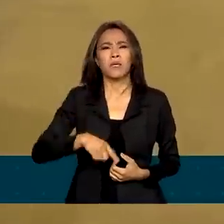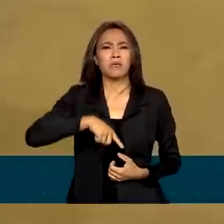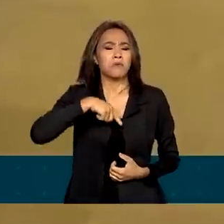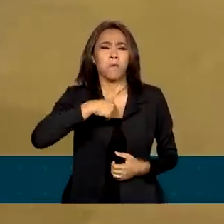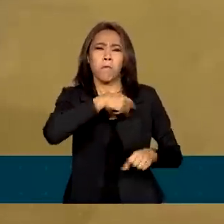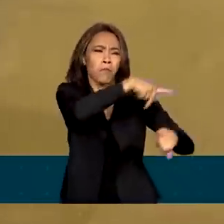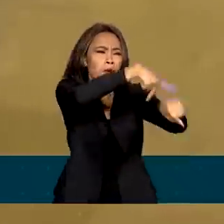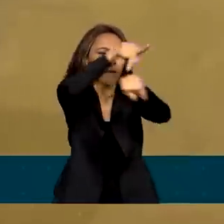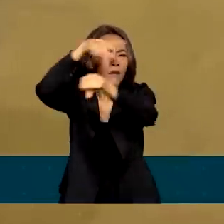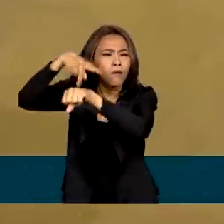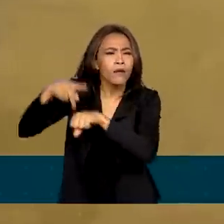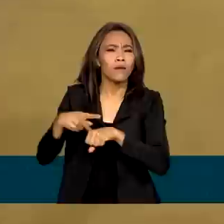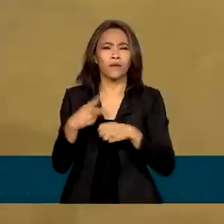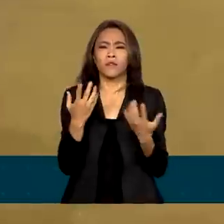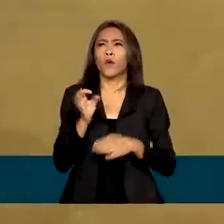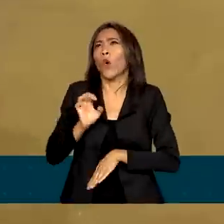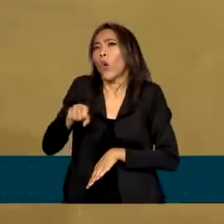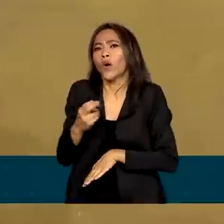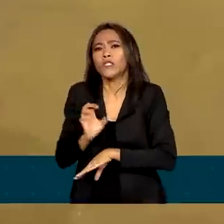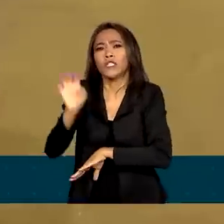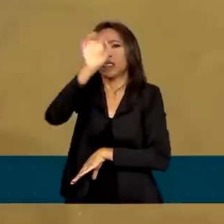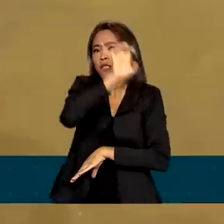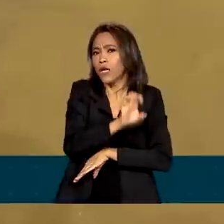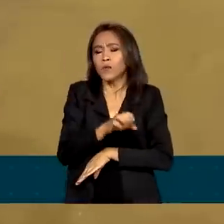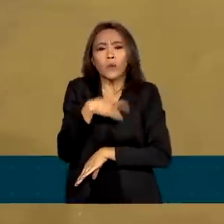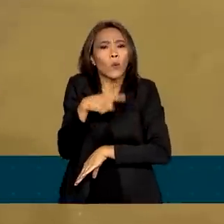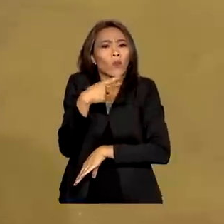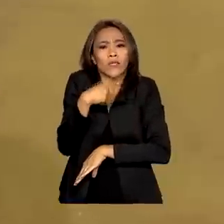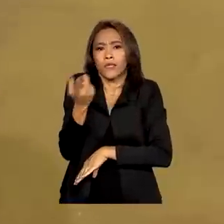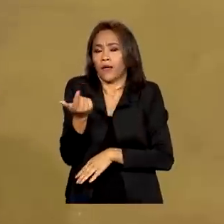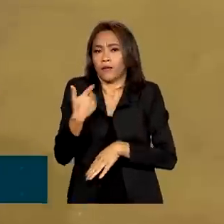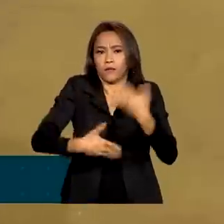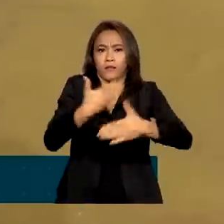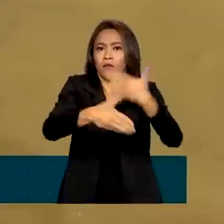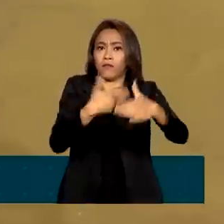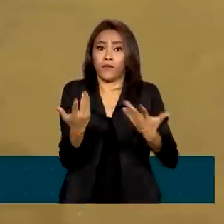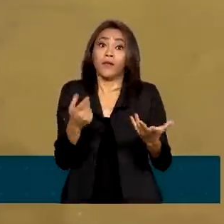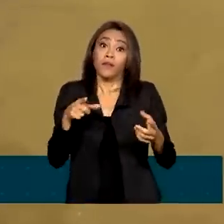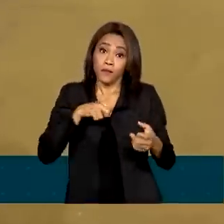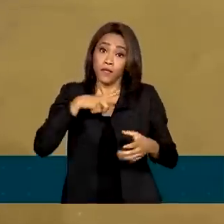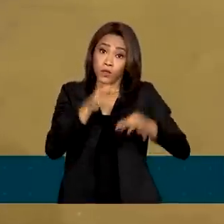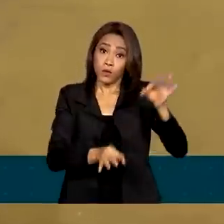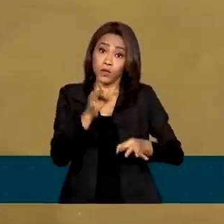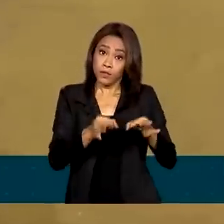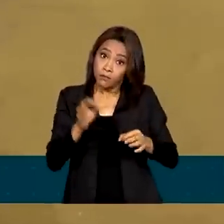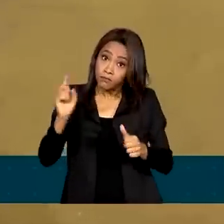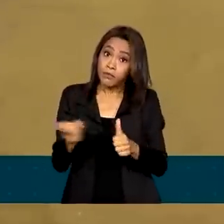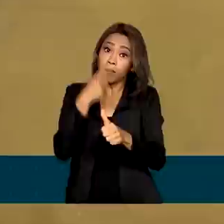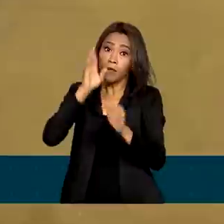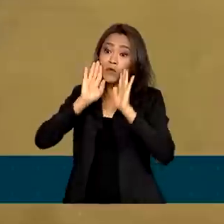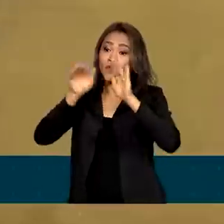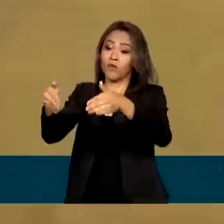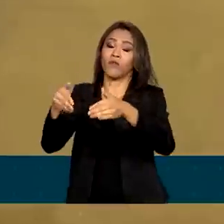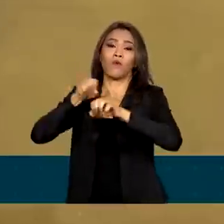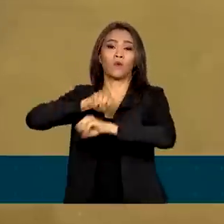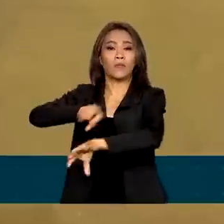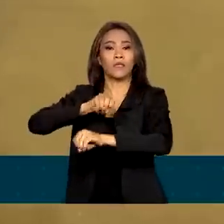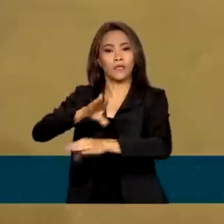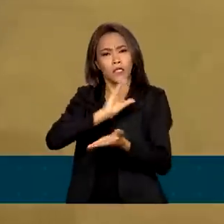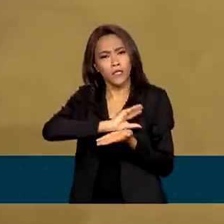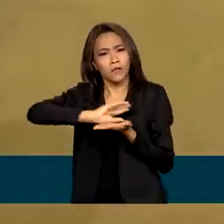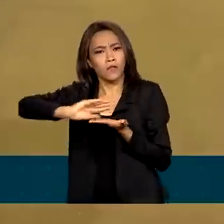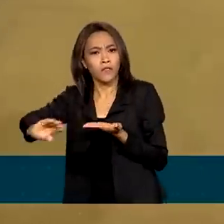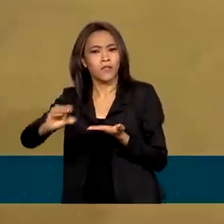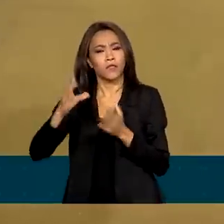nação cresce, se desenvolve, gera justiça social sem investir na educação, sem investir em ciência e